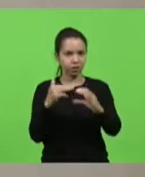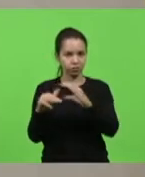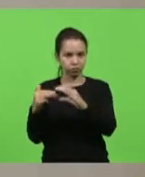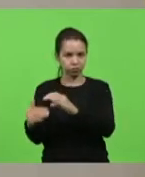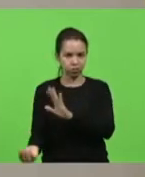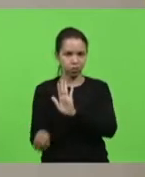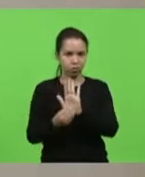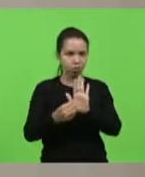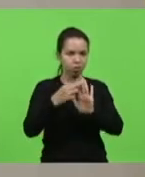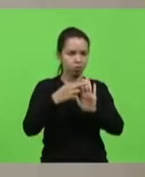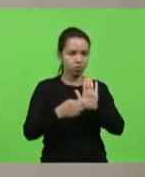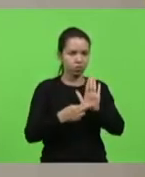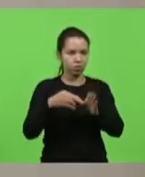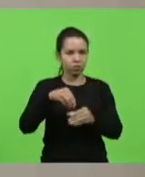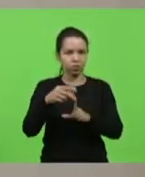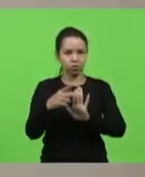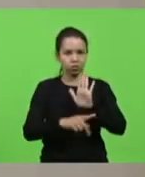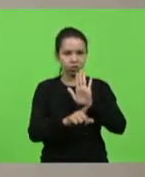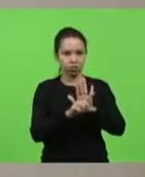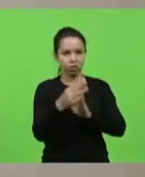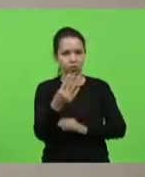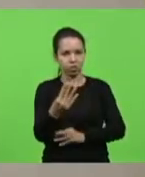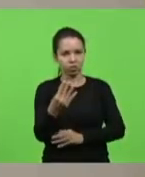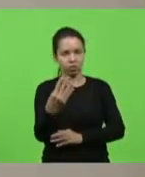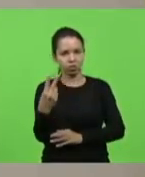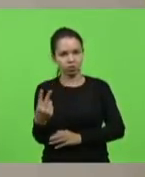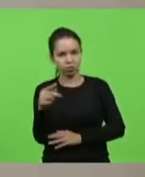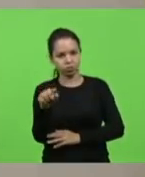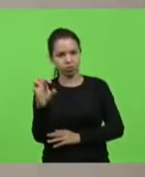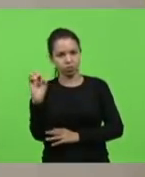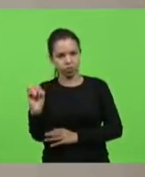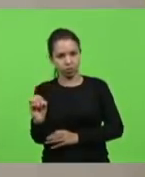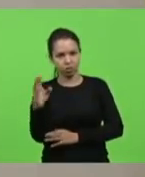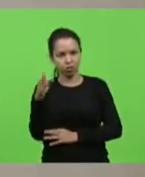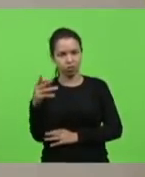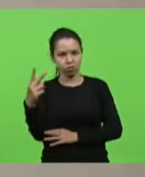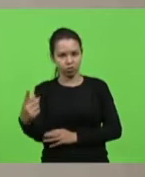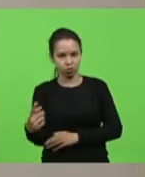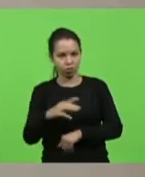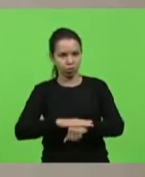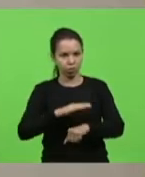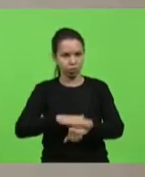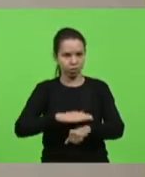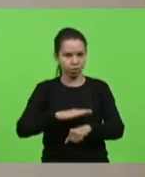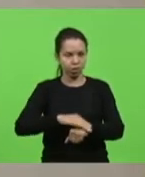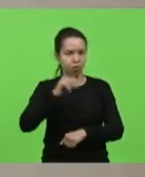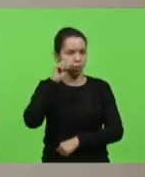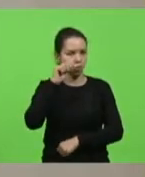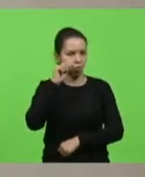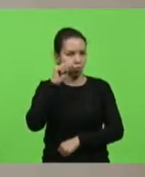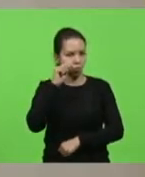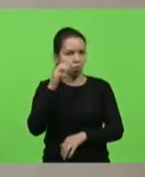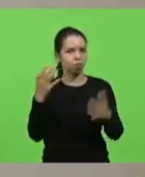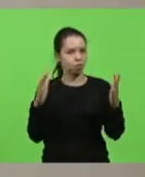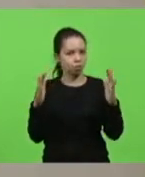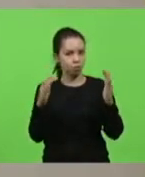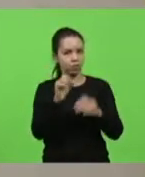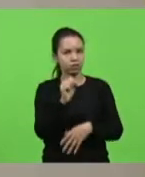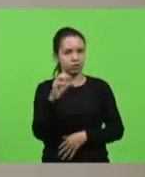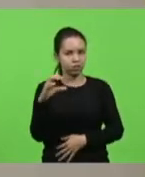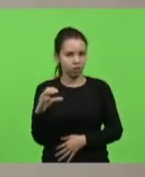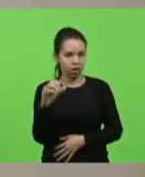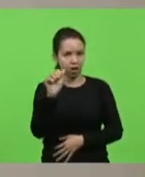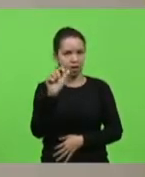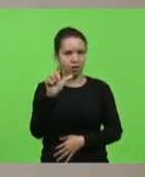determina o regimento interno. Projeto de lei 42.0 de 2021, autoria deputada Ana Campagnolo, proclama Santa Catarina de Alexandria